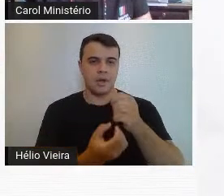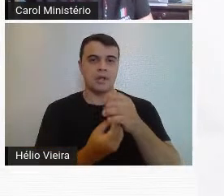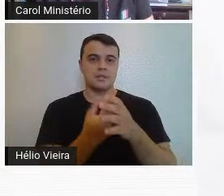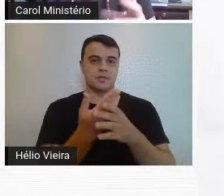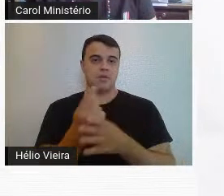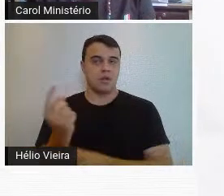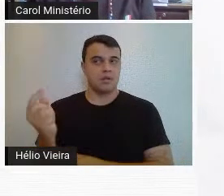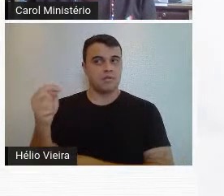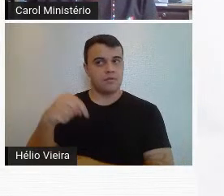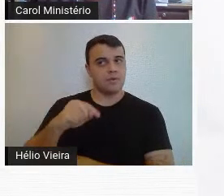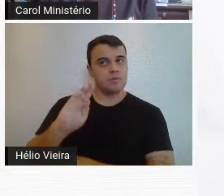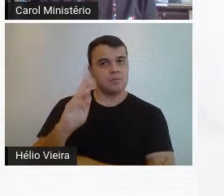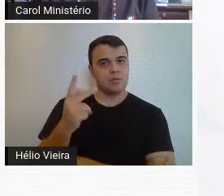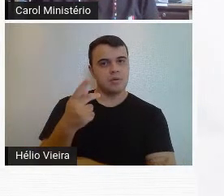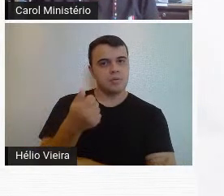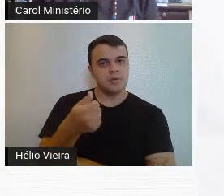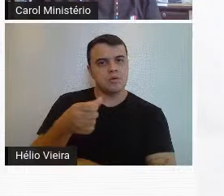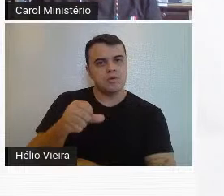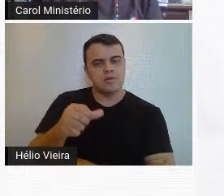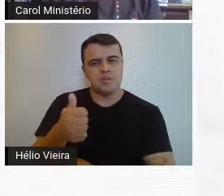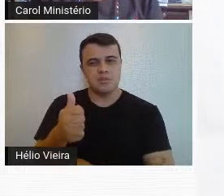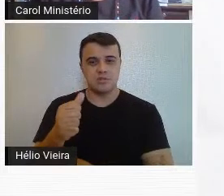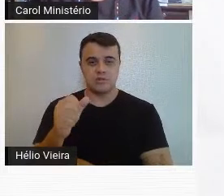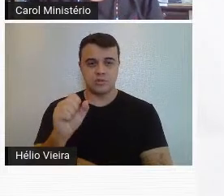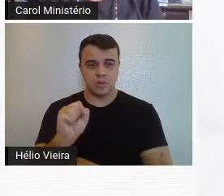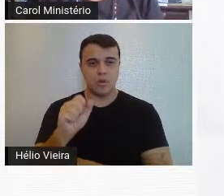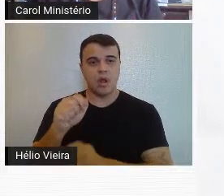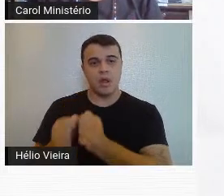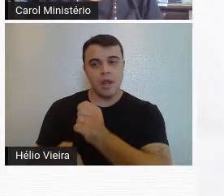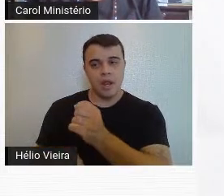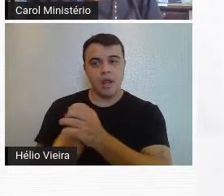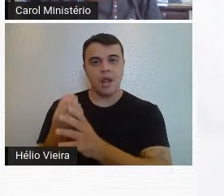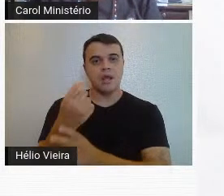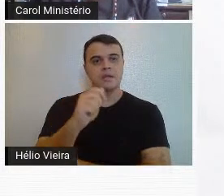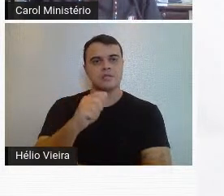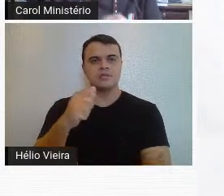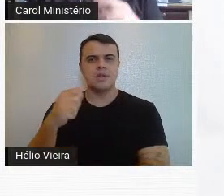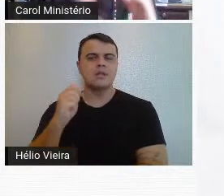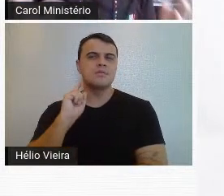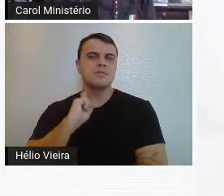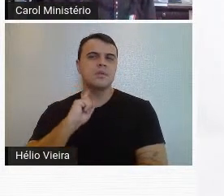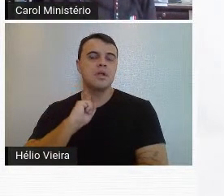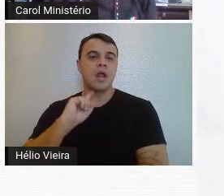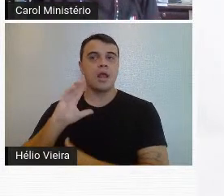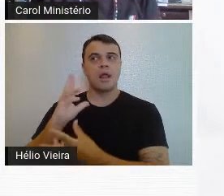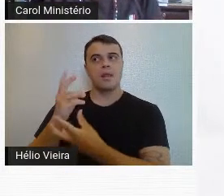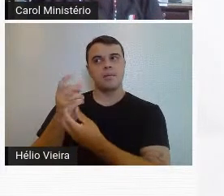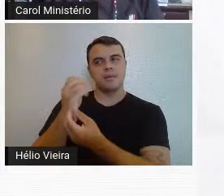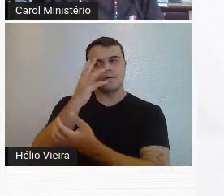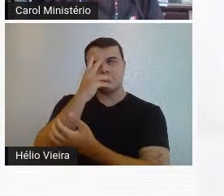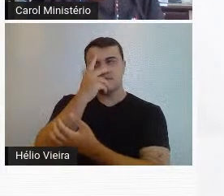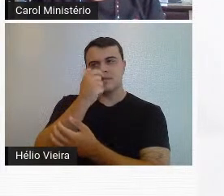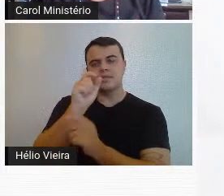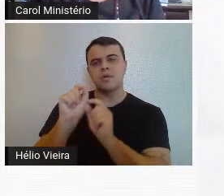ele vem para o Belo Horizonte e em 1918 ele funda a Sociedade Mineira de Belas Artes, que é uma